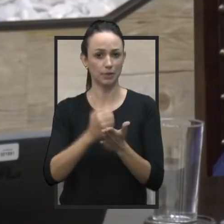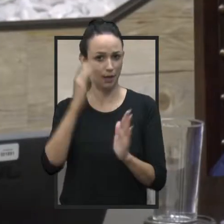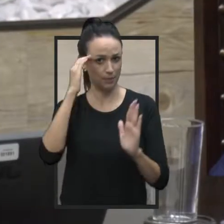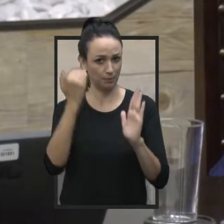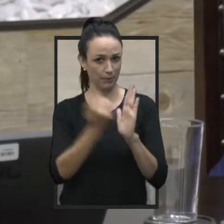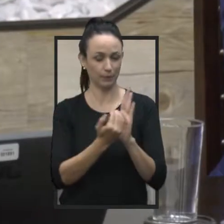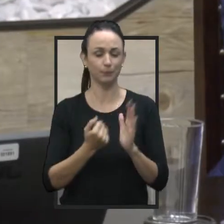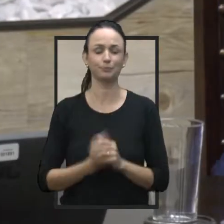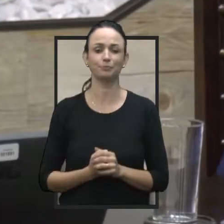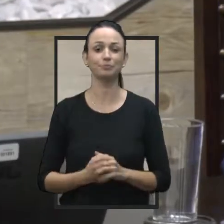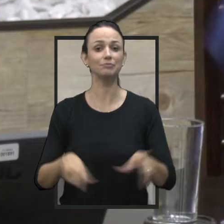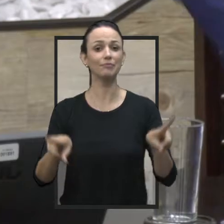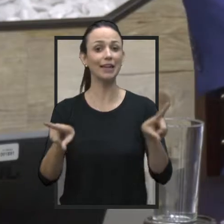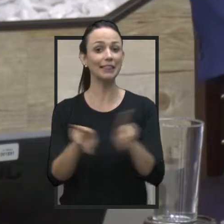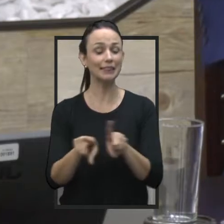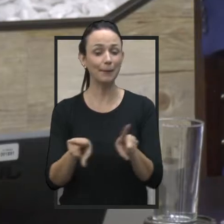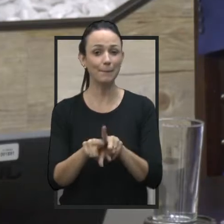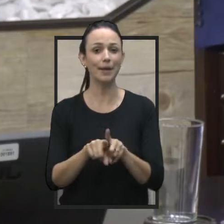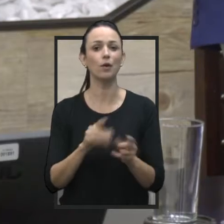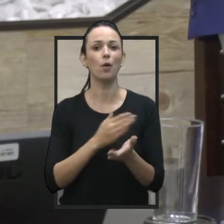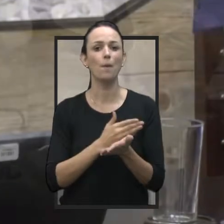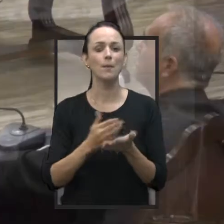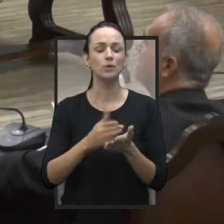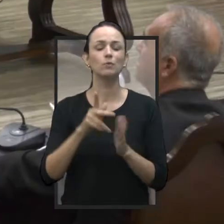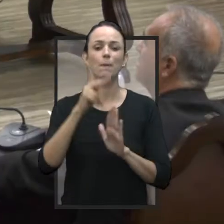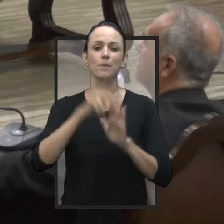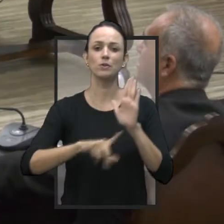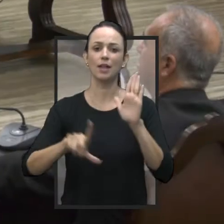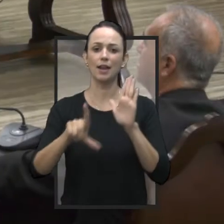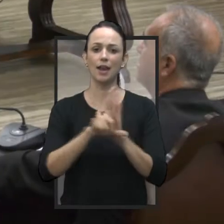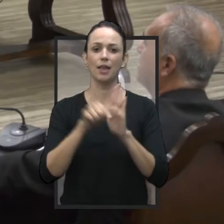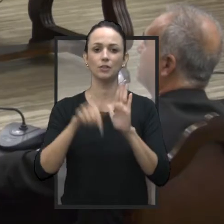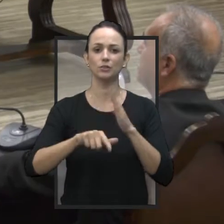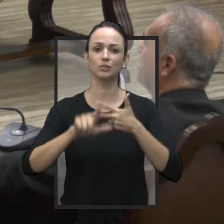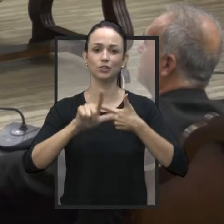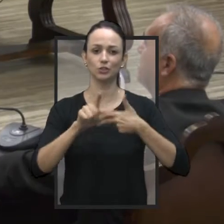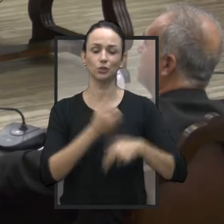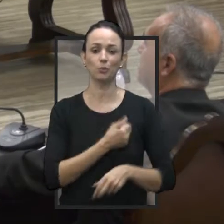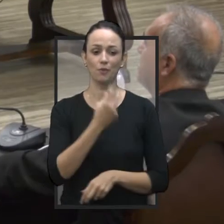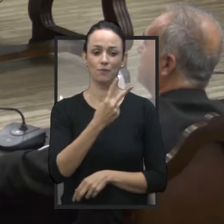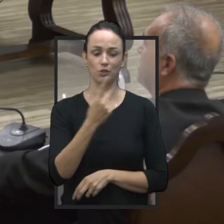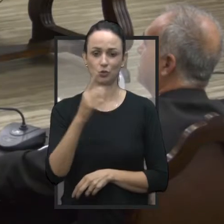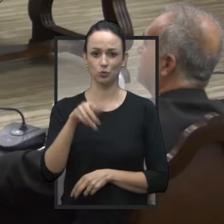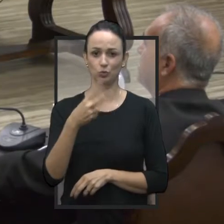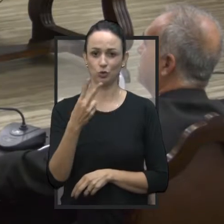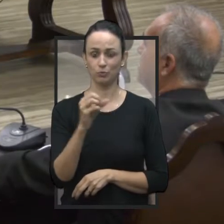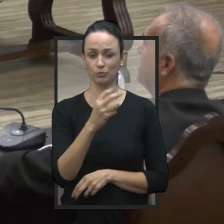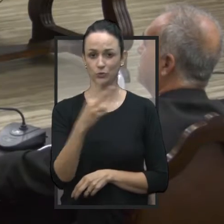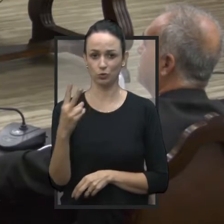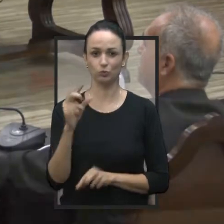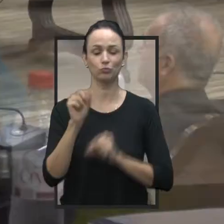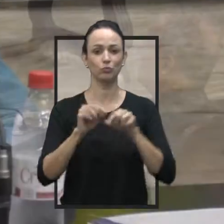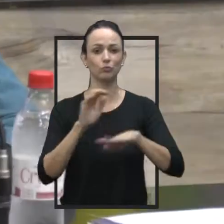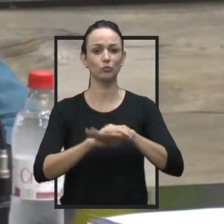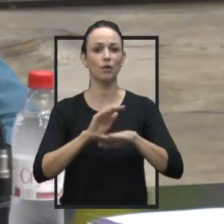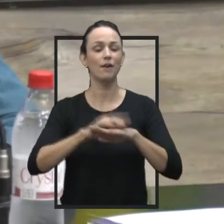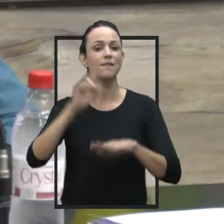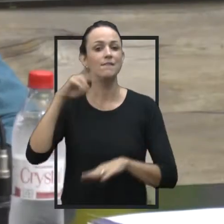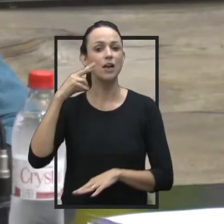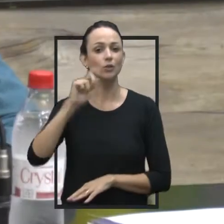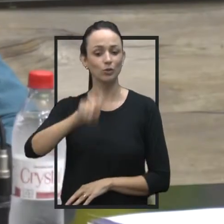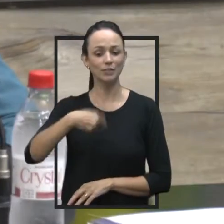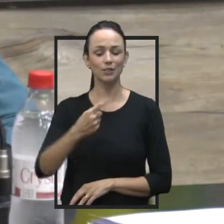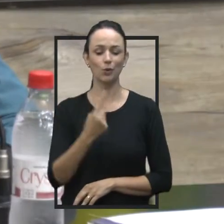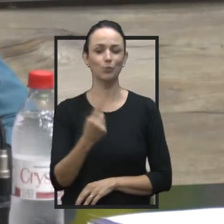partes. Também começou a tramitar na sessão o projeto de lei do Legislativo nº 21 de 2022, de autoria do